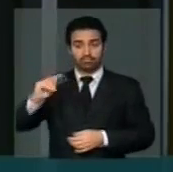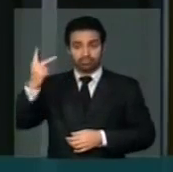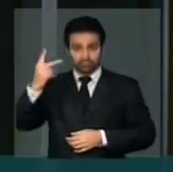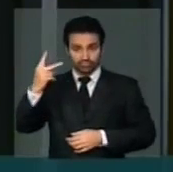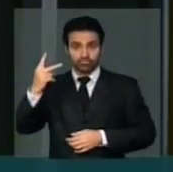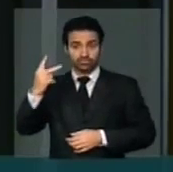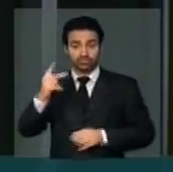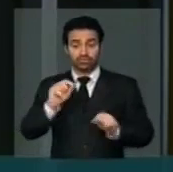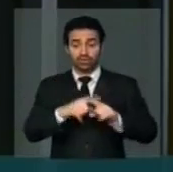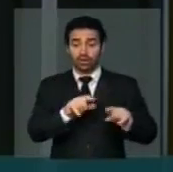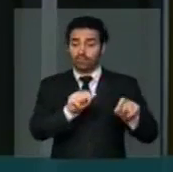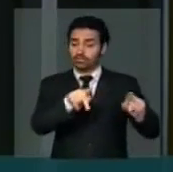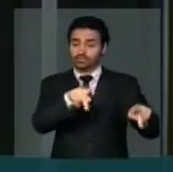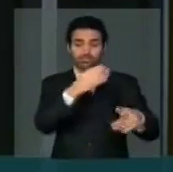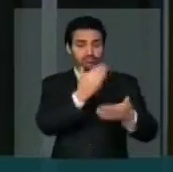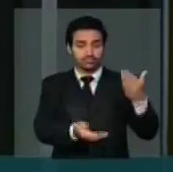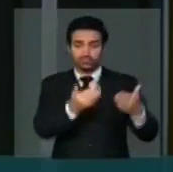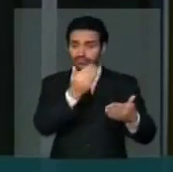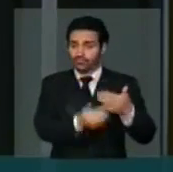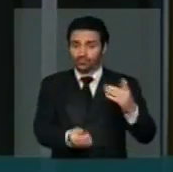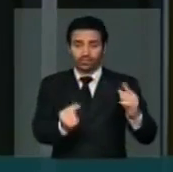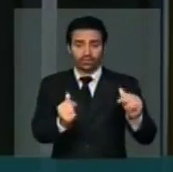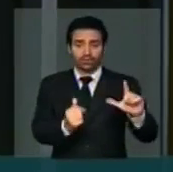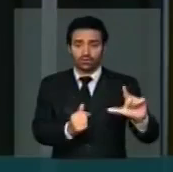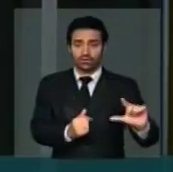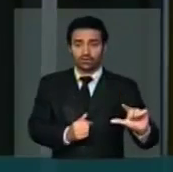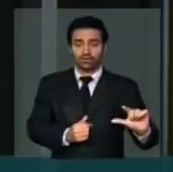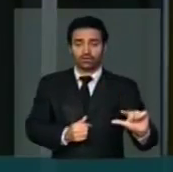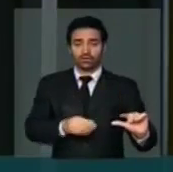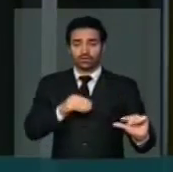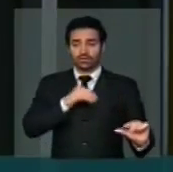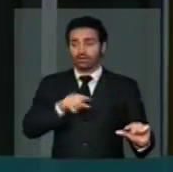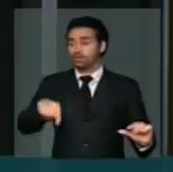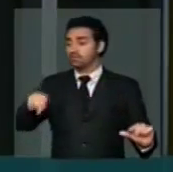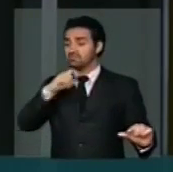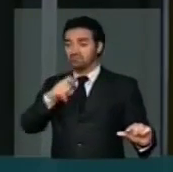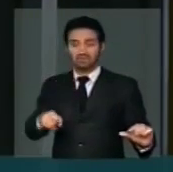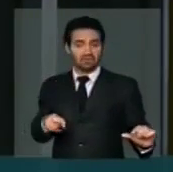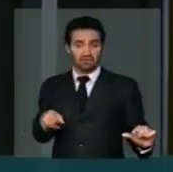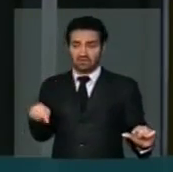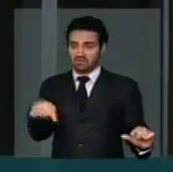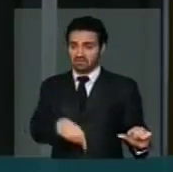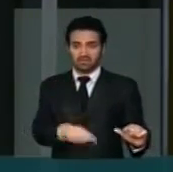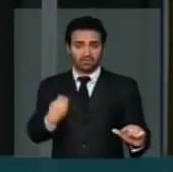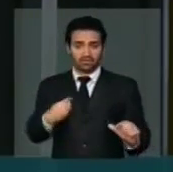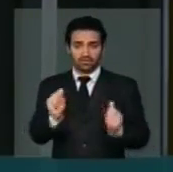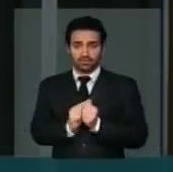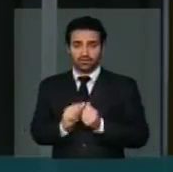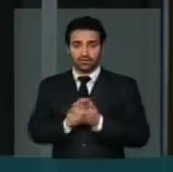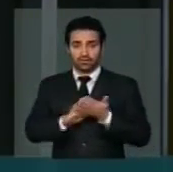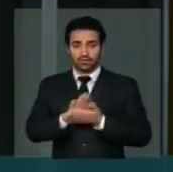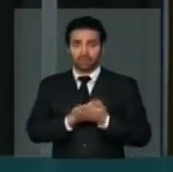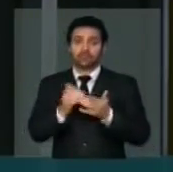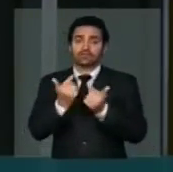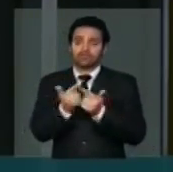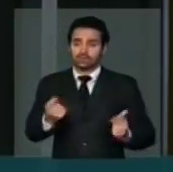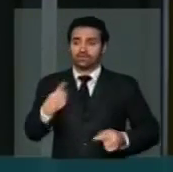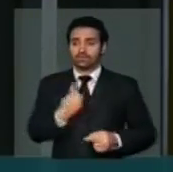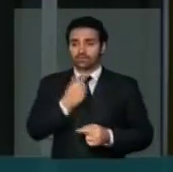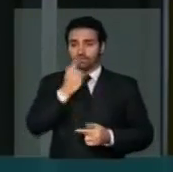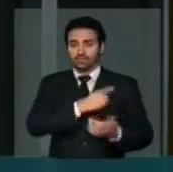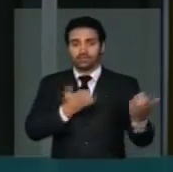perdido o poder aquisitivo ano após ano. Não tinha ninguém aqui para acompanhar. Ainda bem que nós aprovamos.